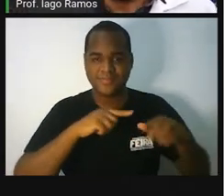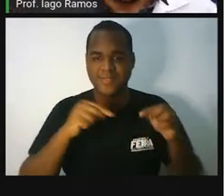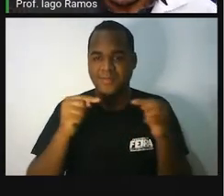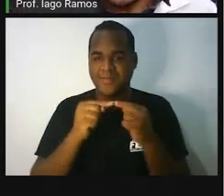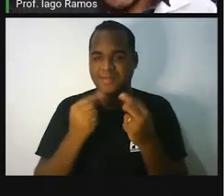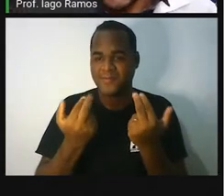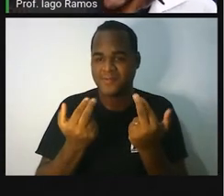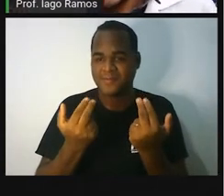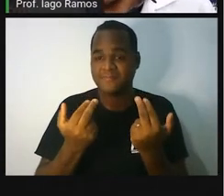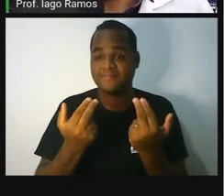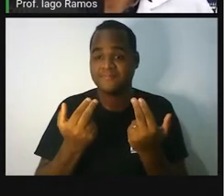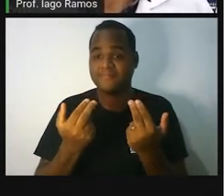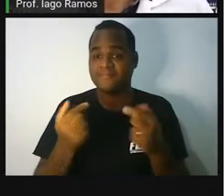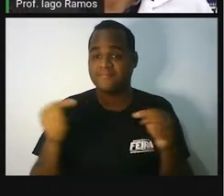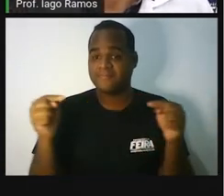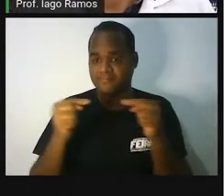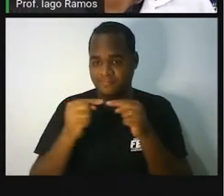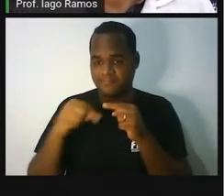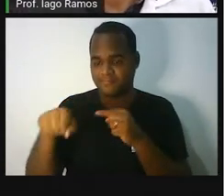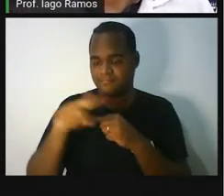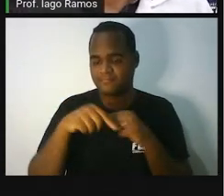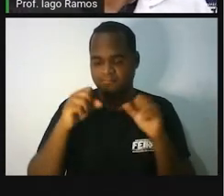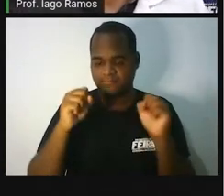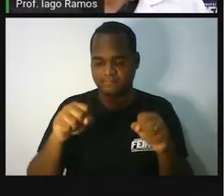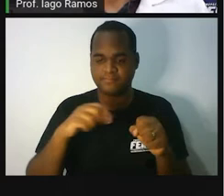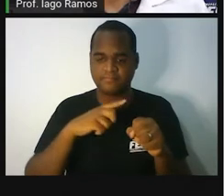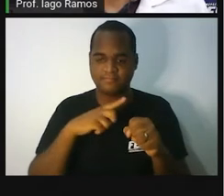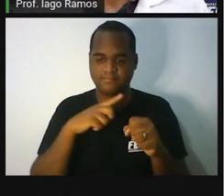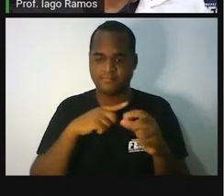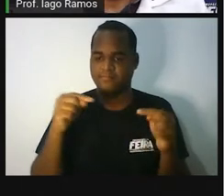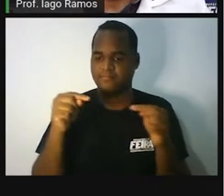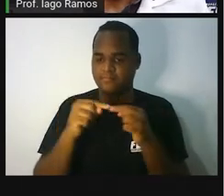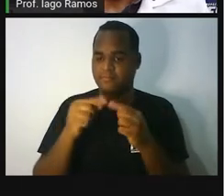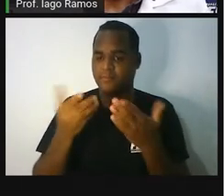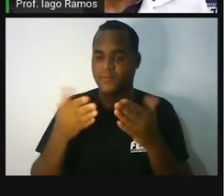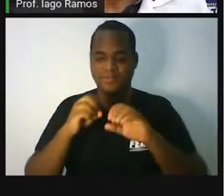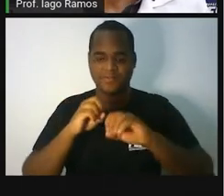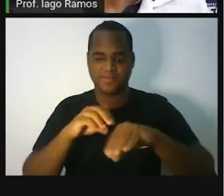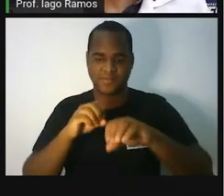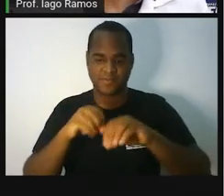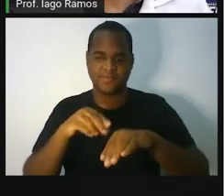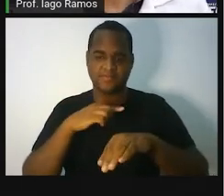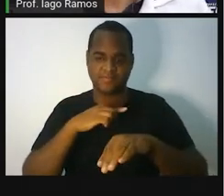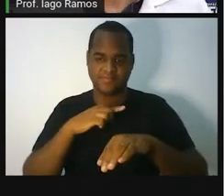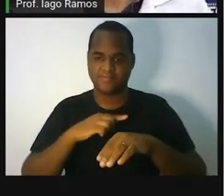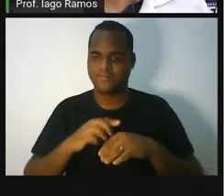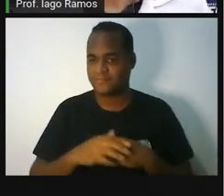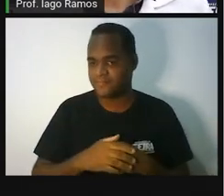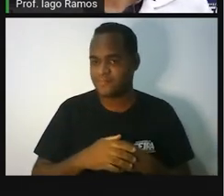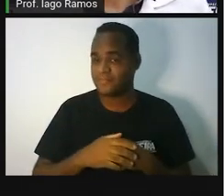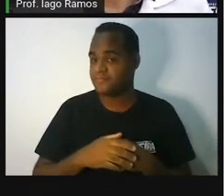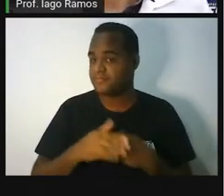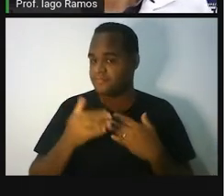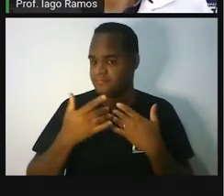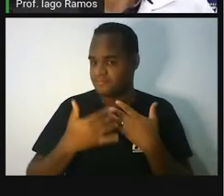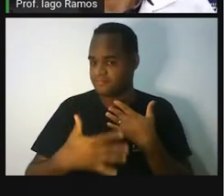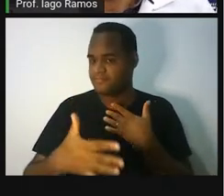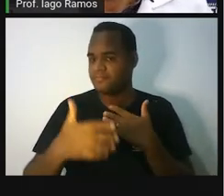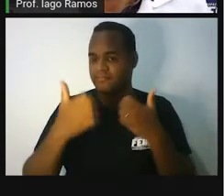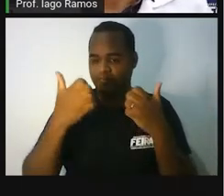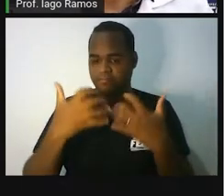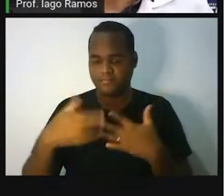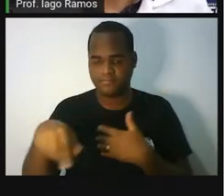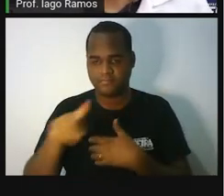E é isso que a gente vem para essa nossa aula de hoje. E a gente vai fazer